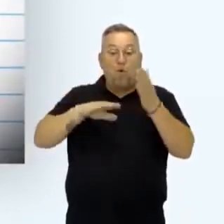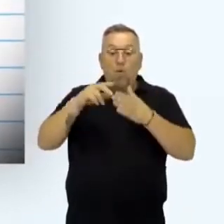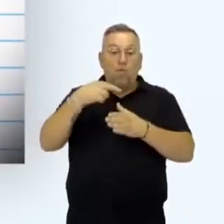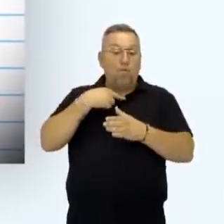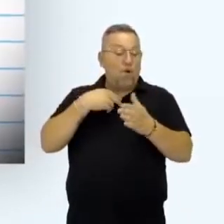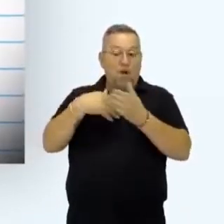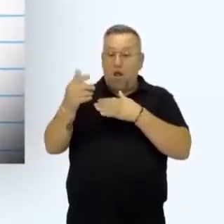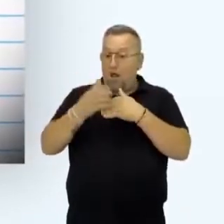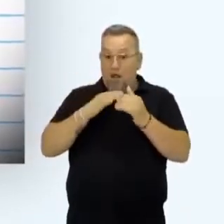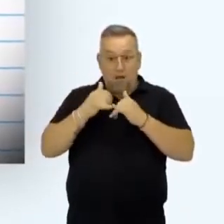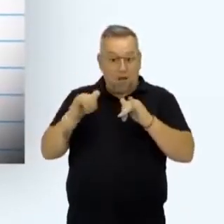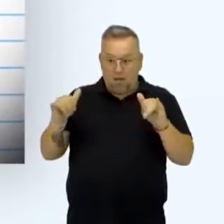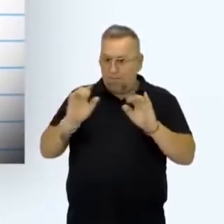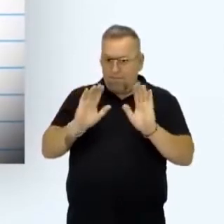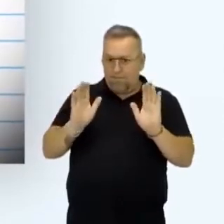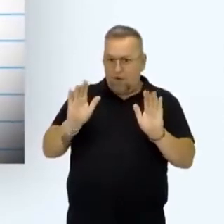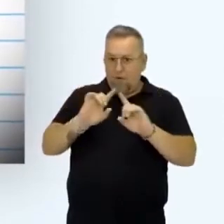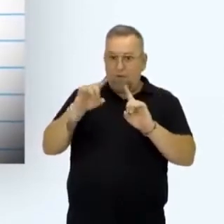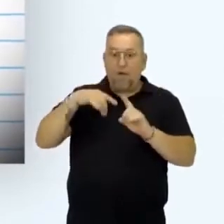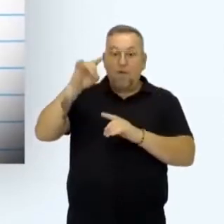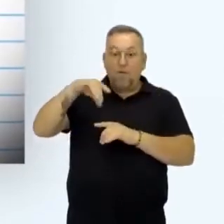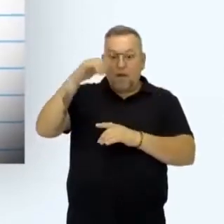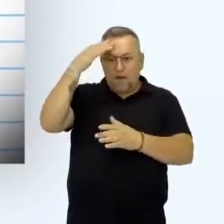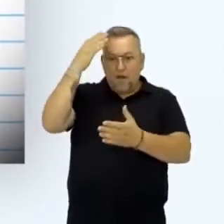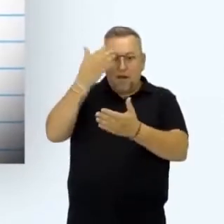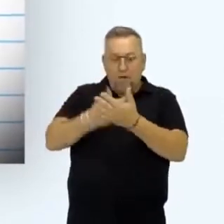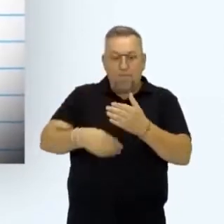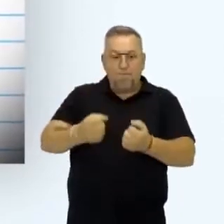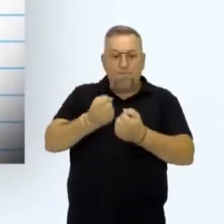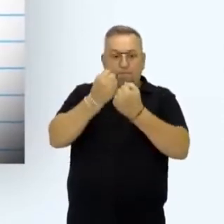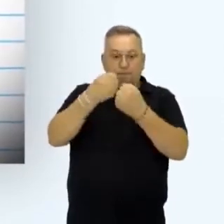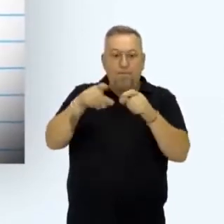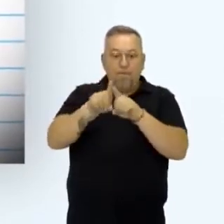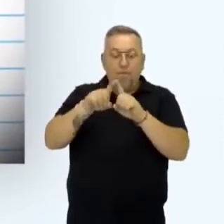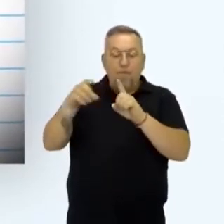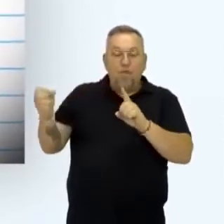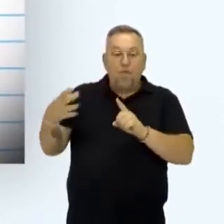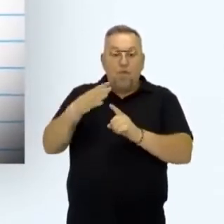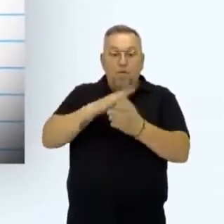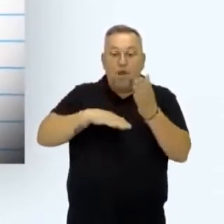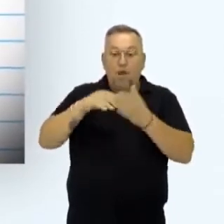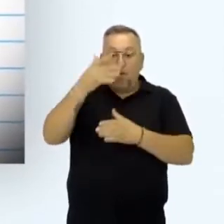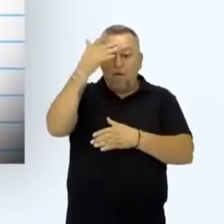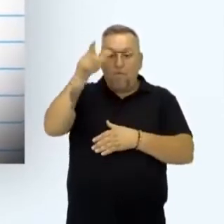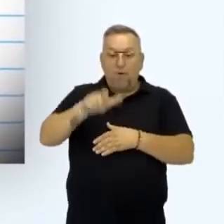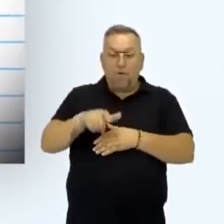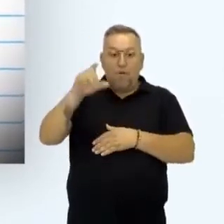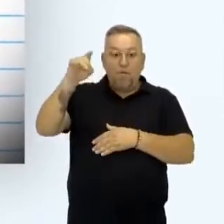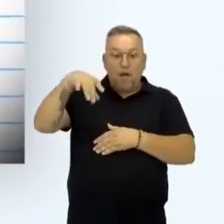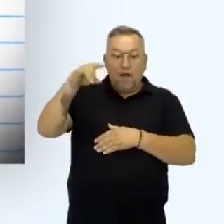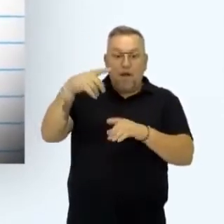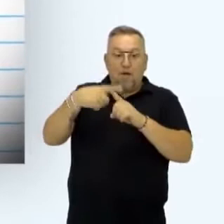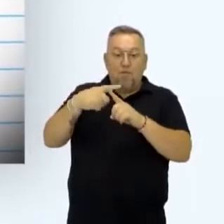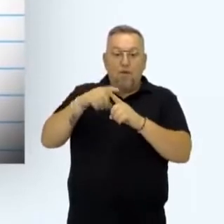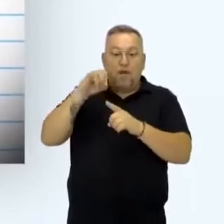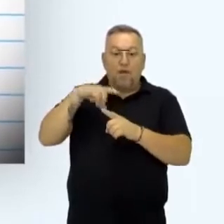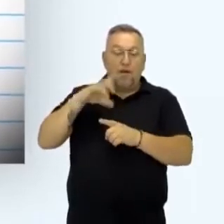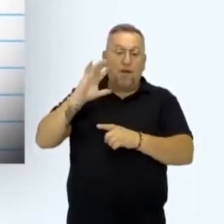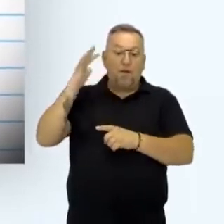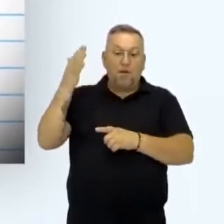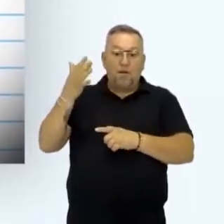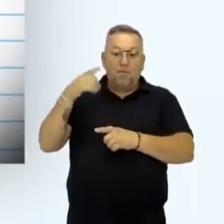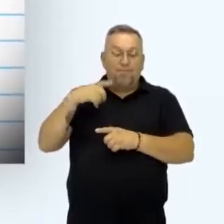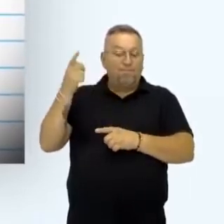pode ser qualquer energia. Ela tende a ser barata, confiável, sustentável e renovável para todos. Barata, pois caso contrário,